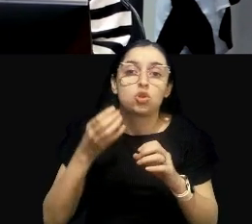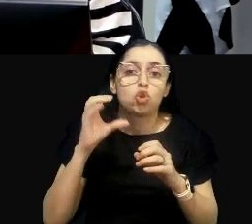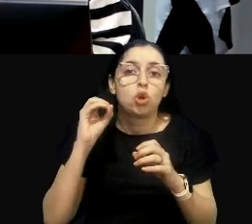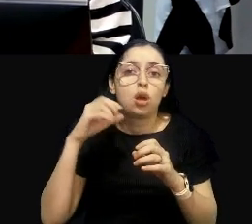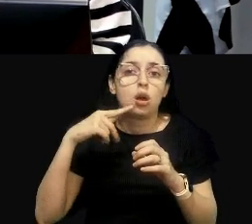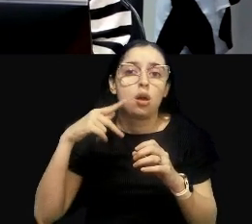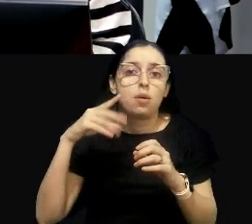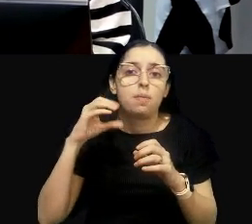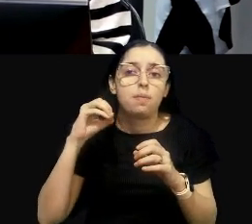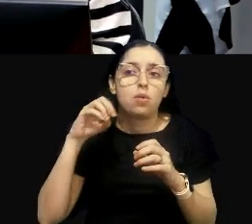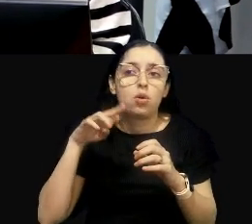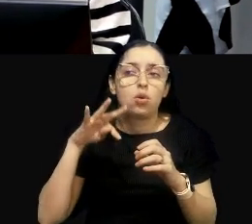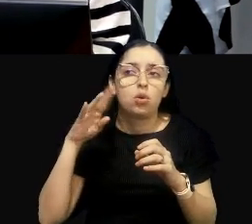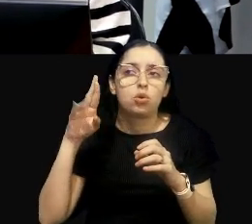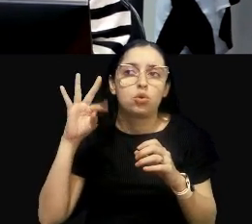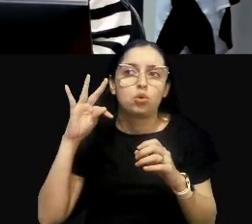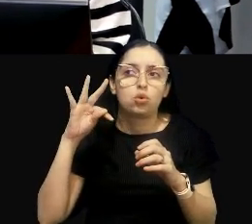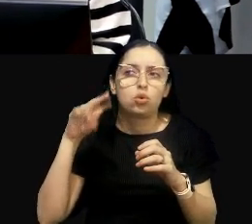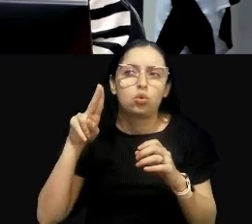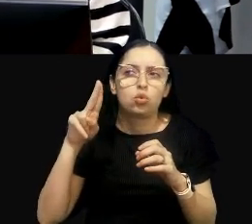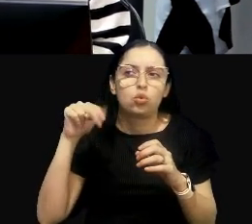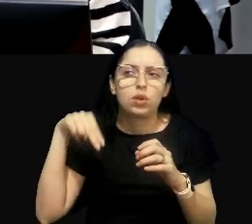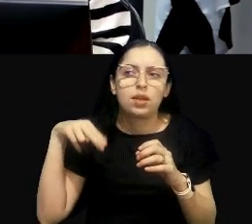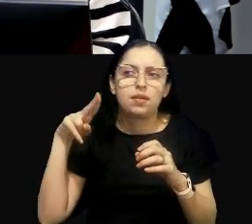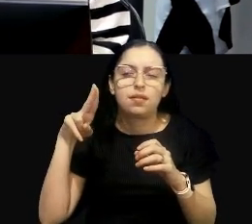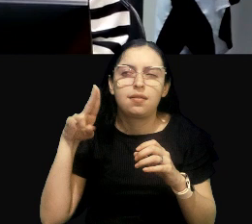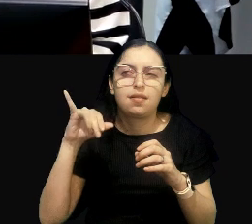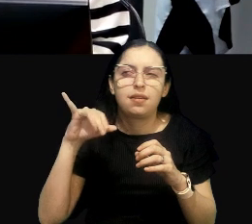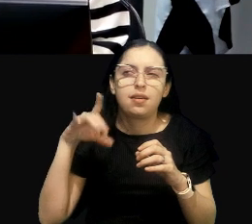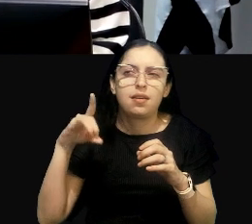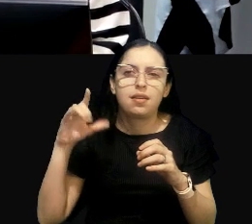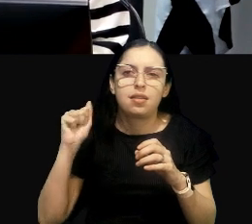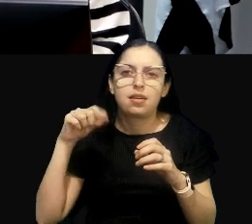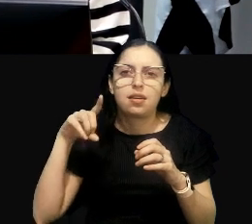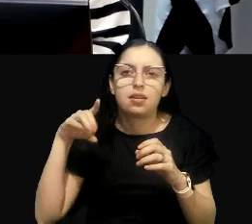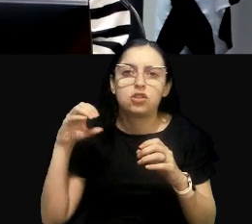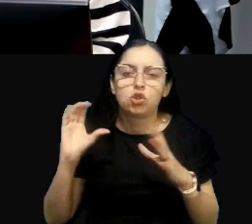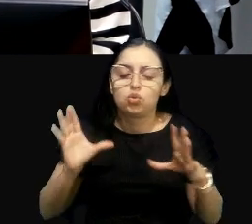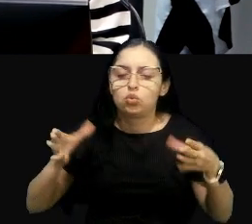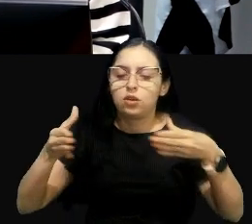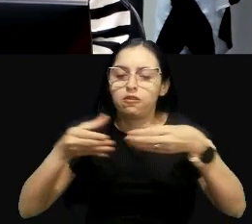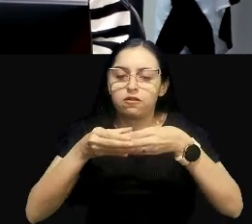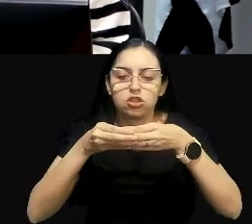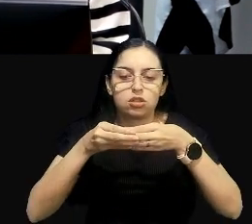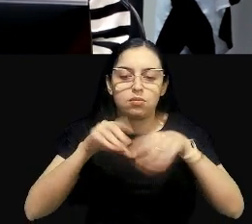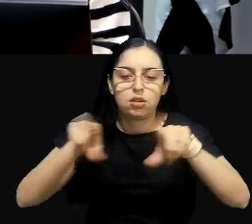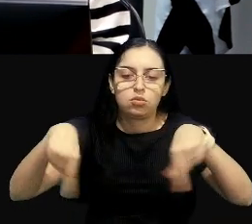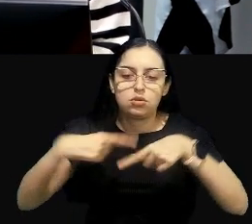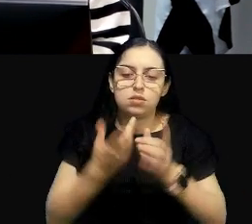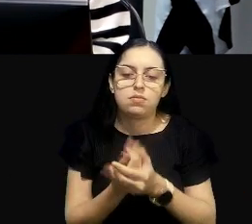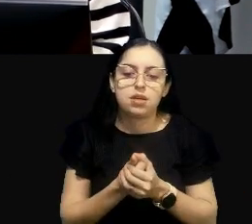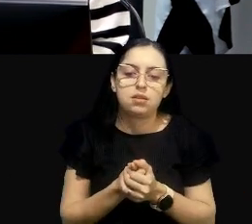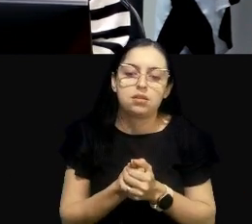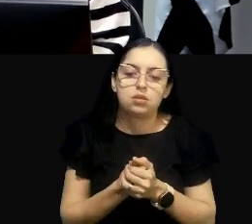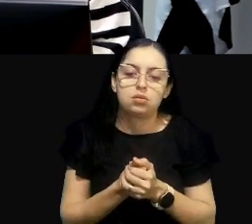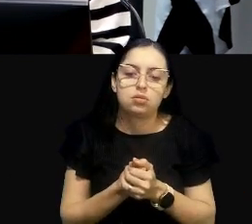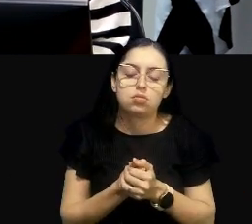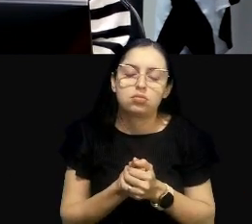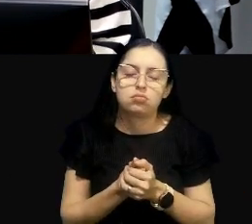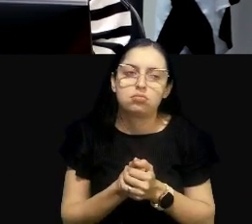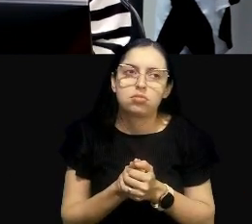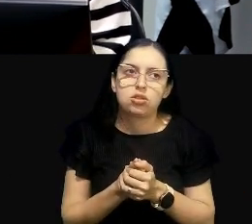uma vegetação natural a partir do isolamento da área. Porque, aí, a gente tenta ir